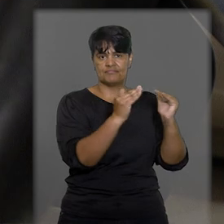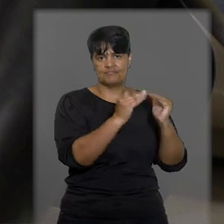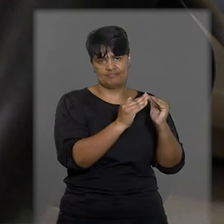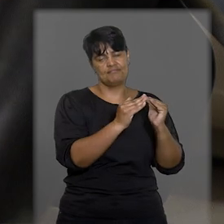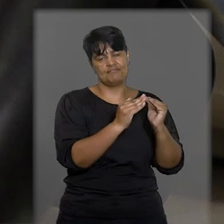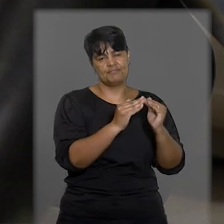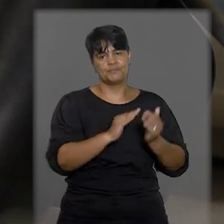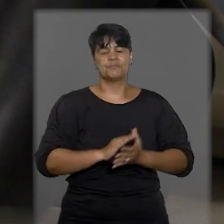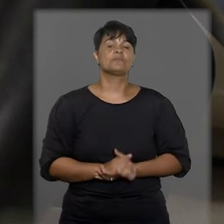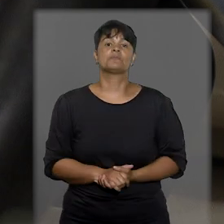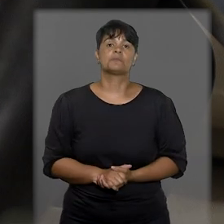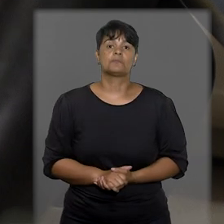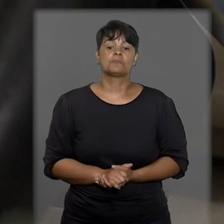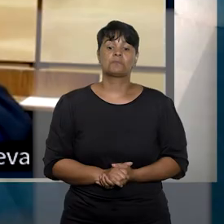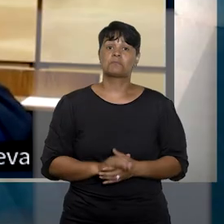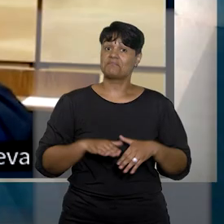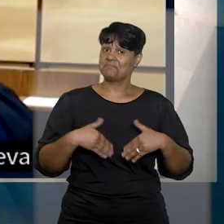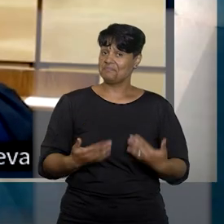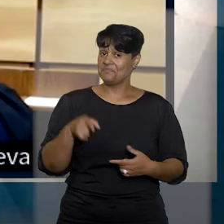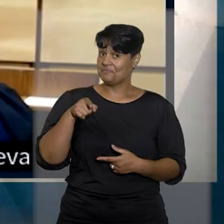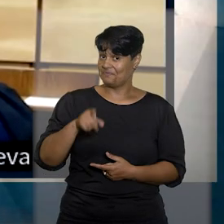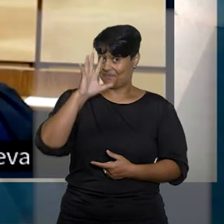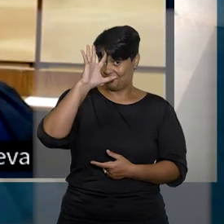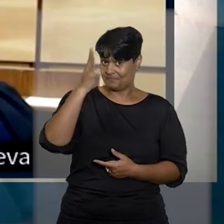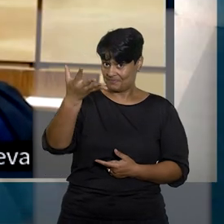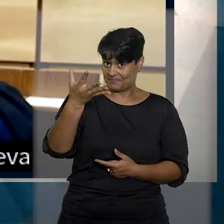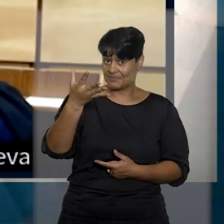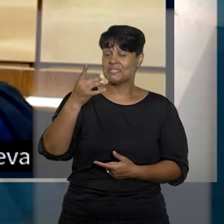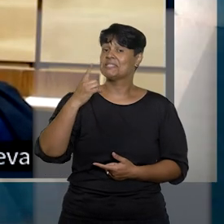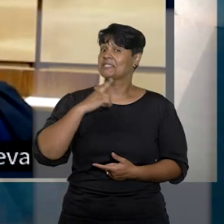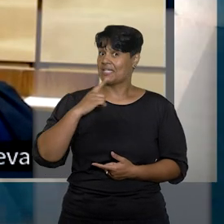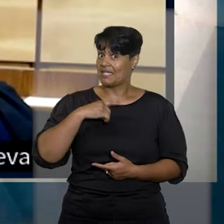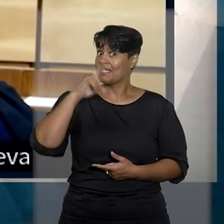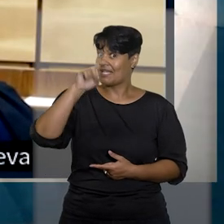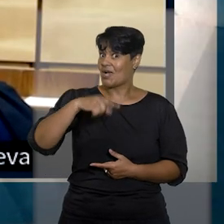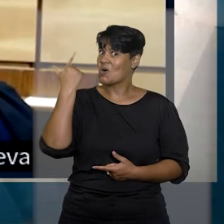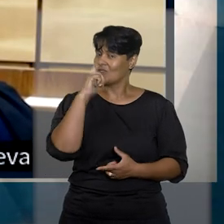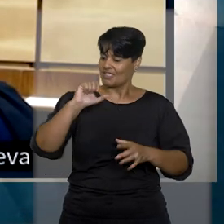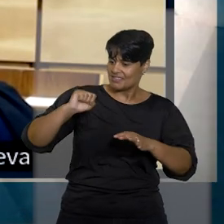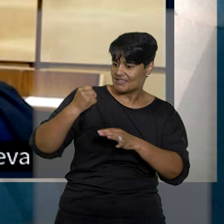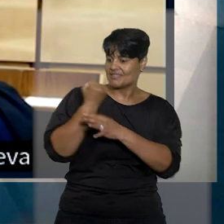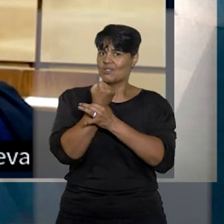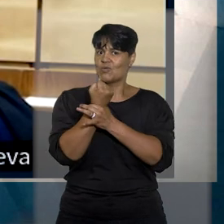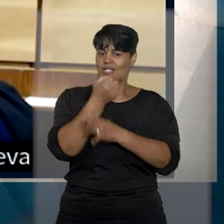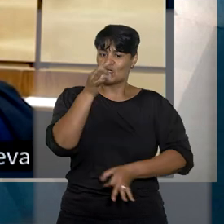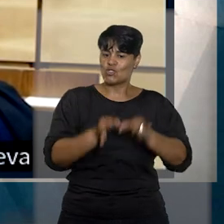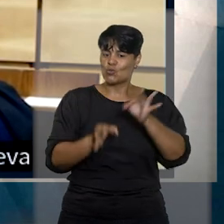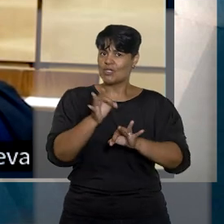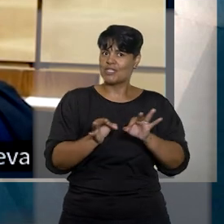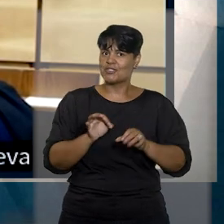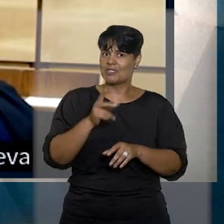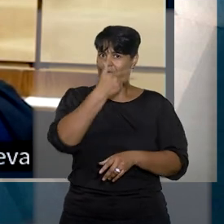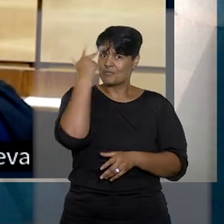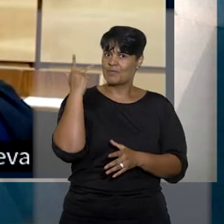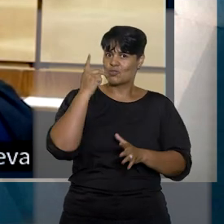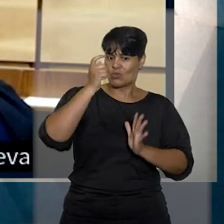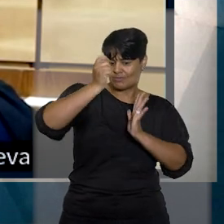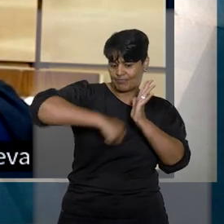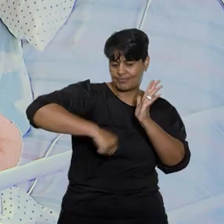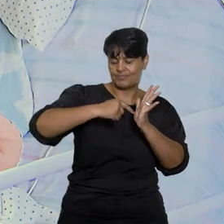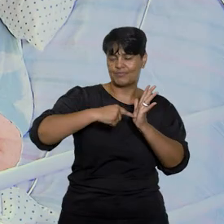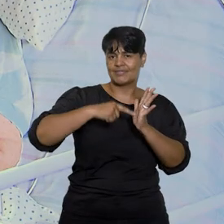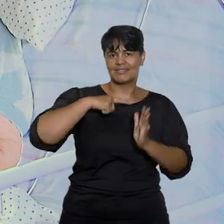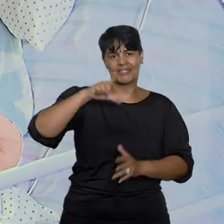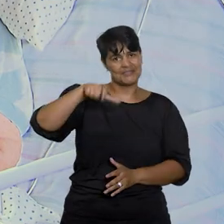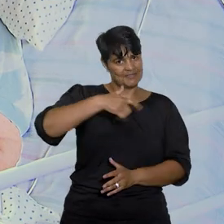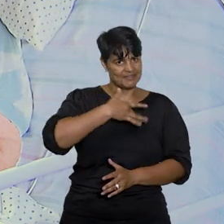comprometiria seus benefícios. Decisão como essa trazem mais segurança jurídica para assegurados de plano de saúde,